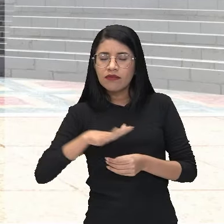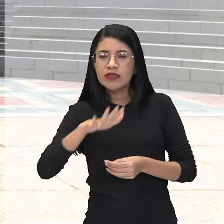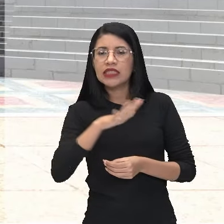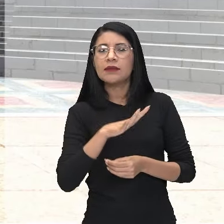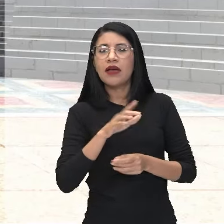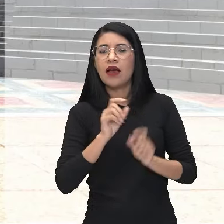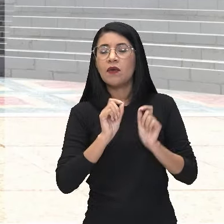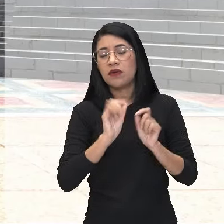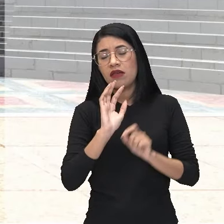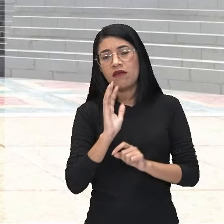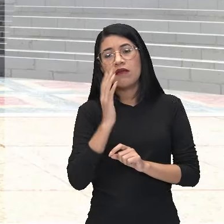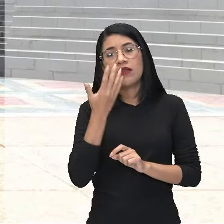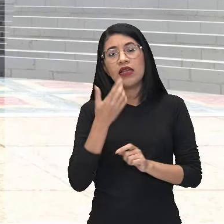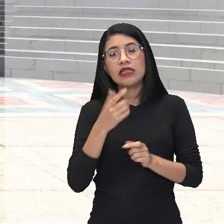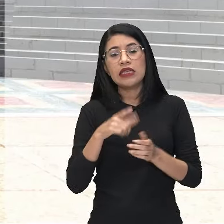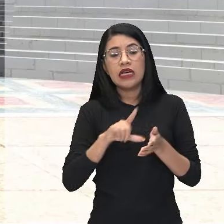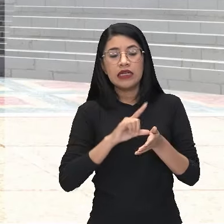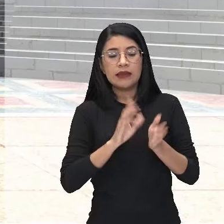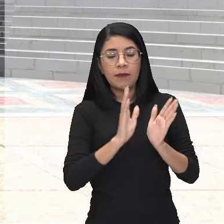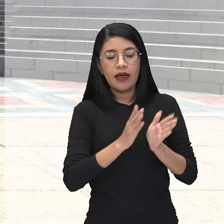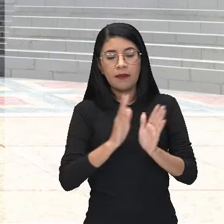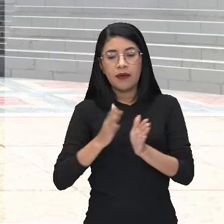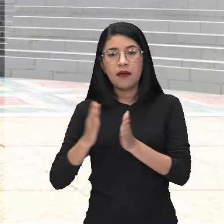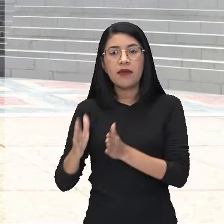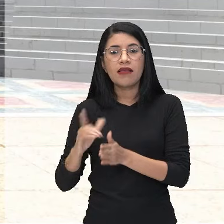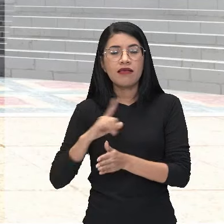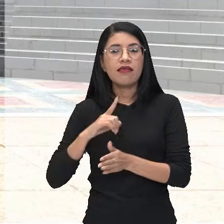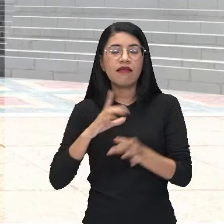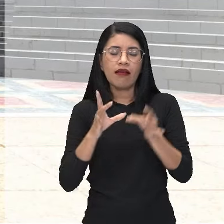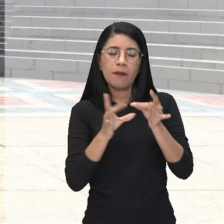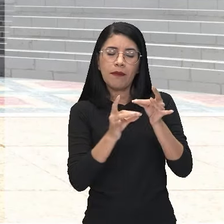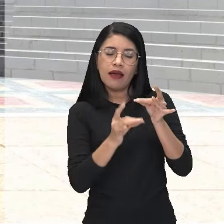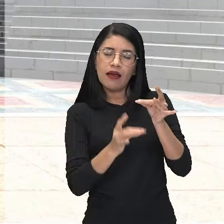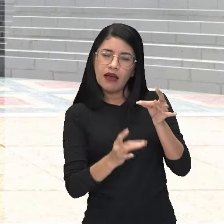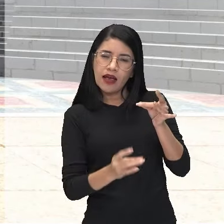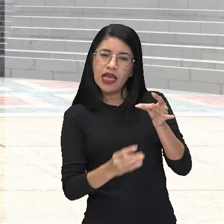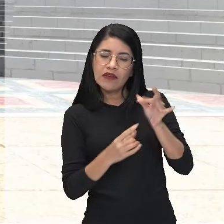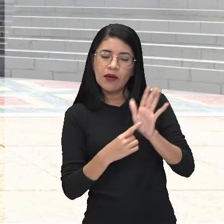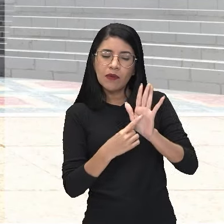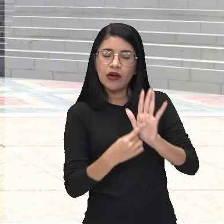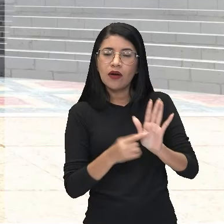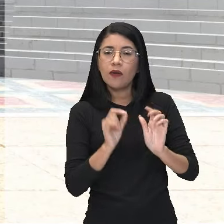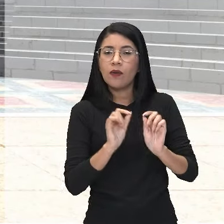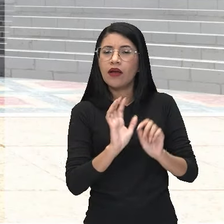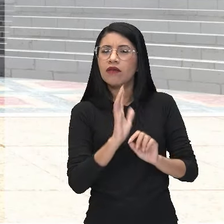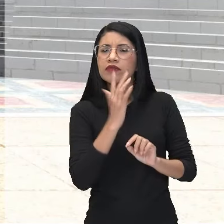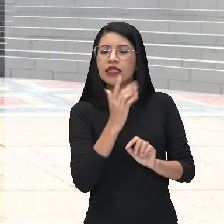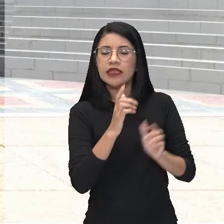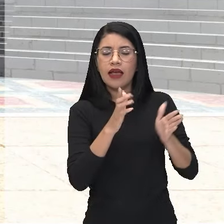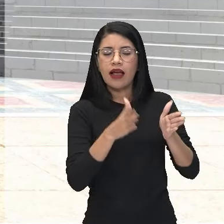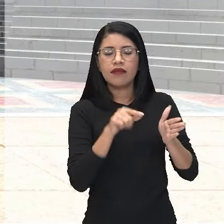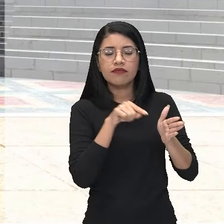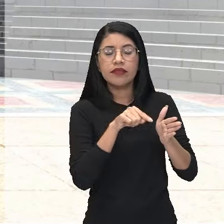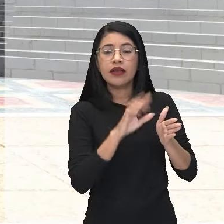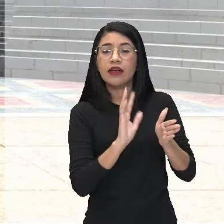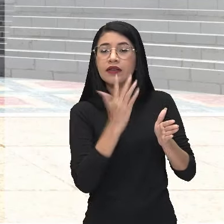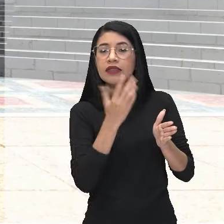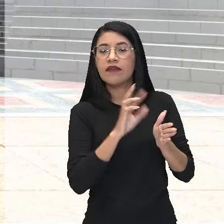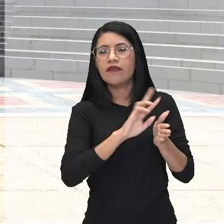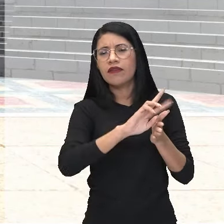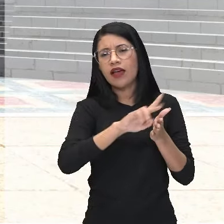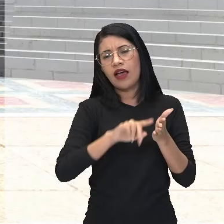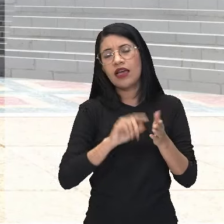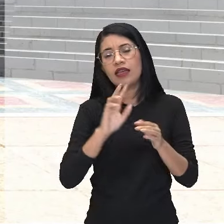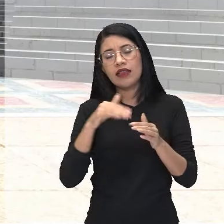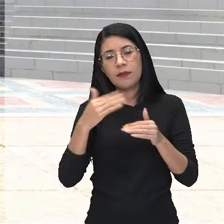da situação antes de cada ato. Então, eu tenho uma rubrica que vai indicar o que vai acontecer naquela cena e logo depois eu